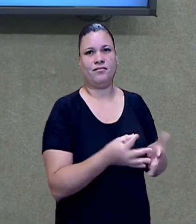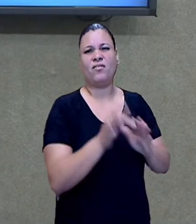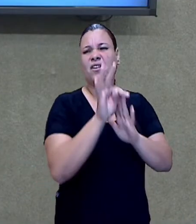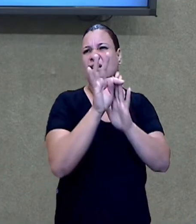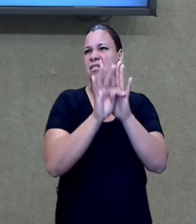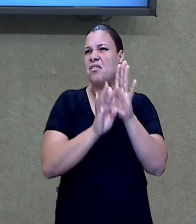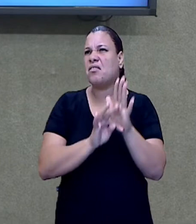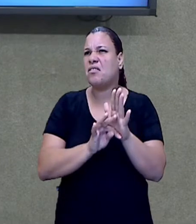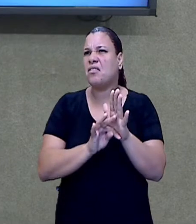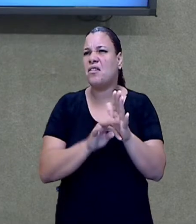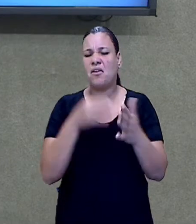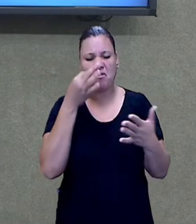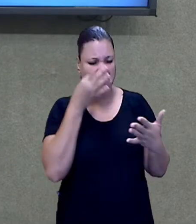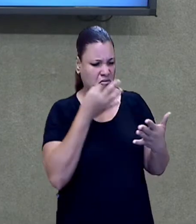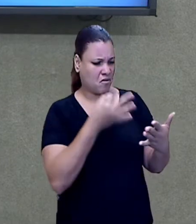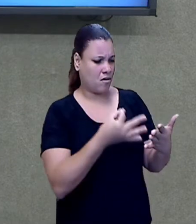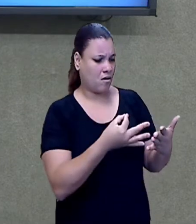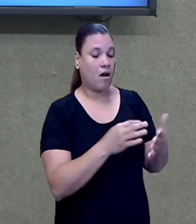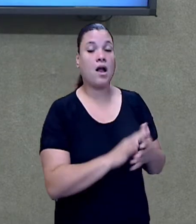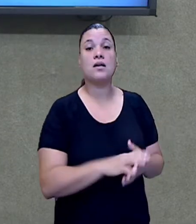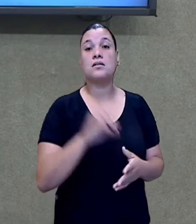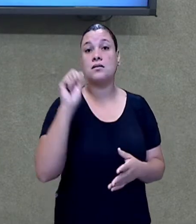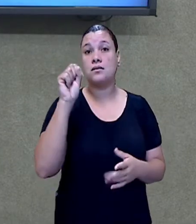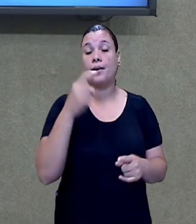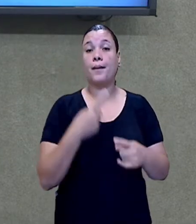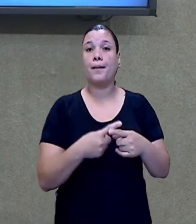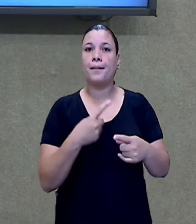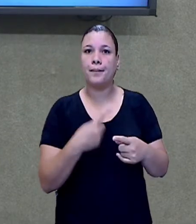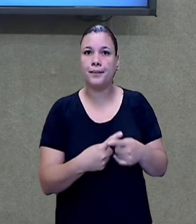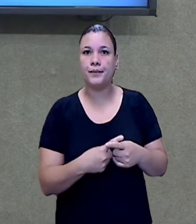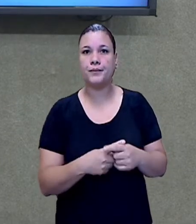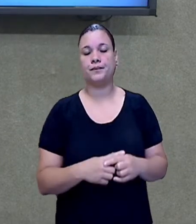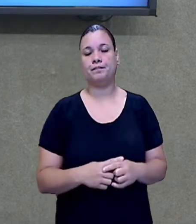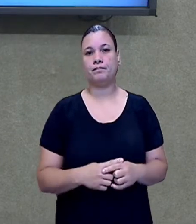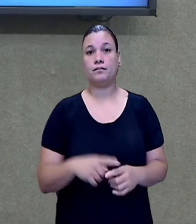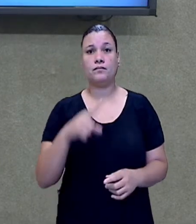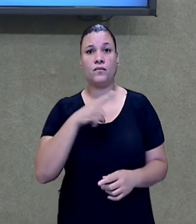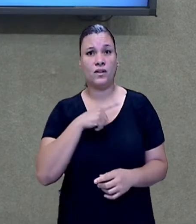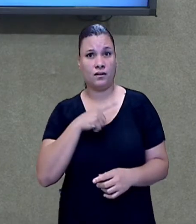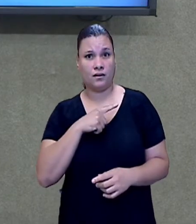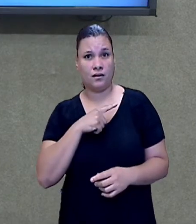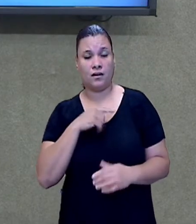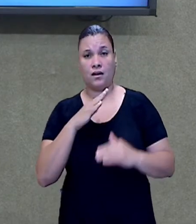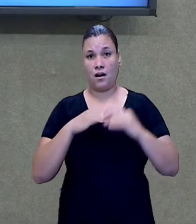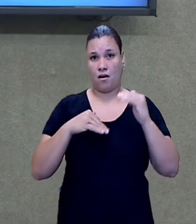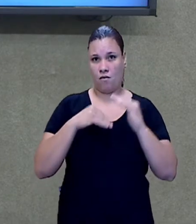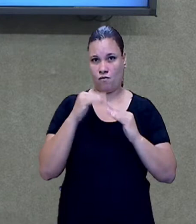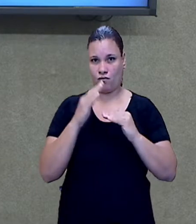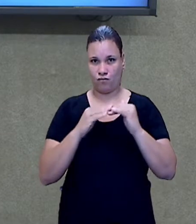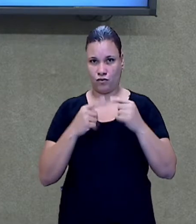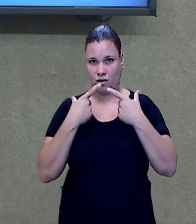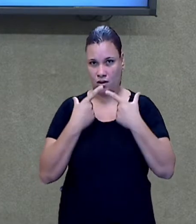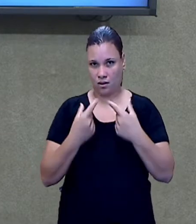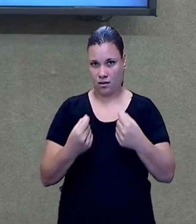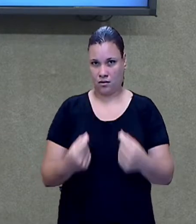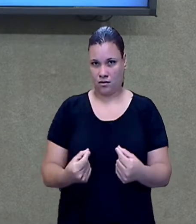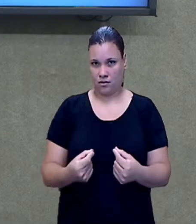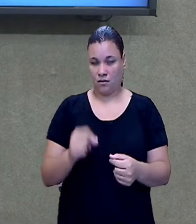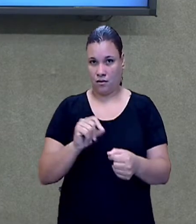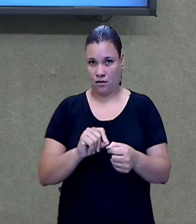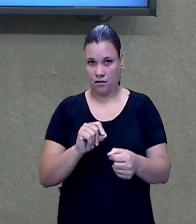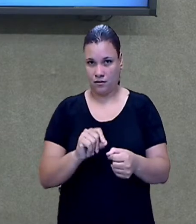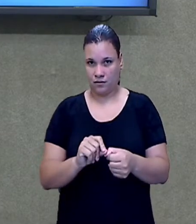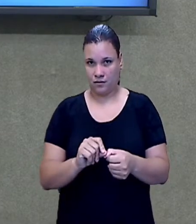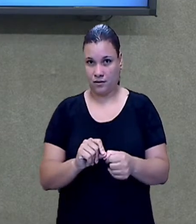persuasivos? Bem, é de acordo com a função, com as funções da linguagem. Os anúncios